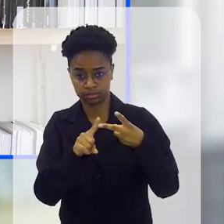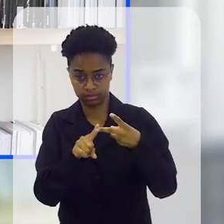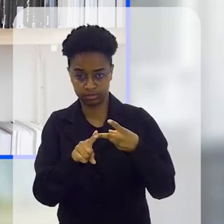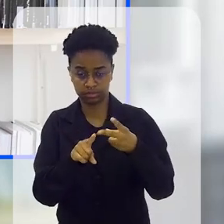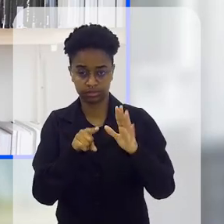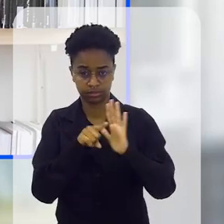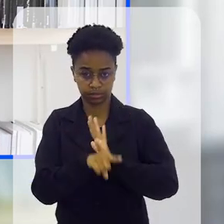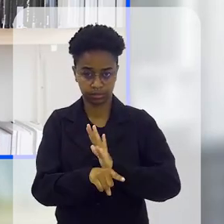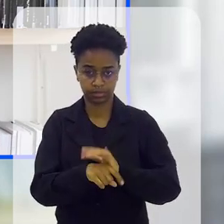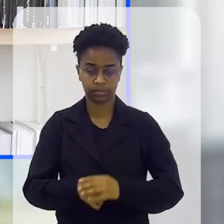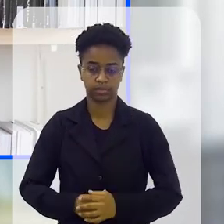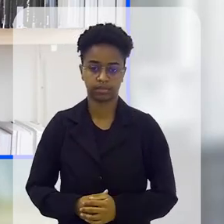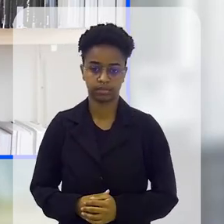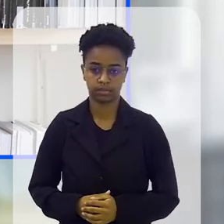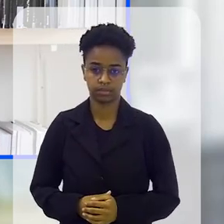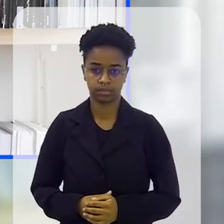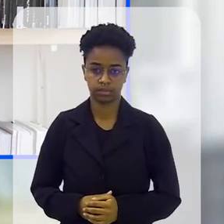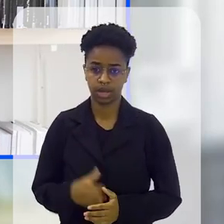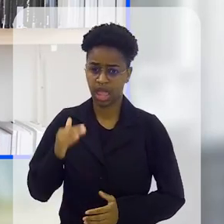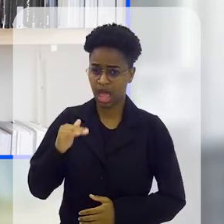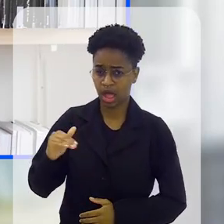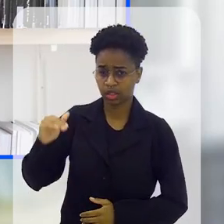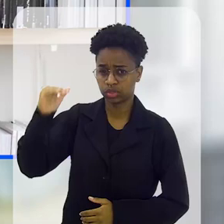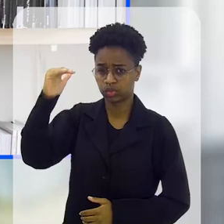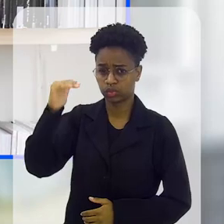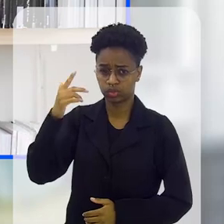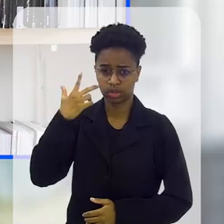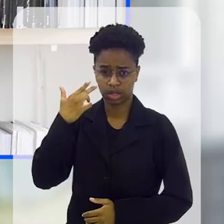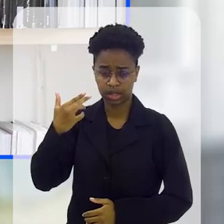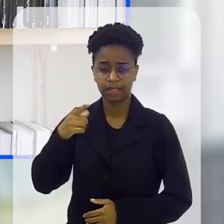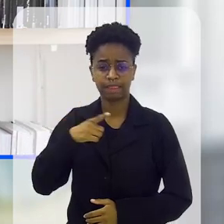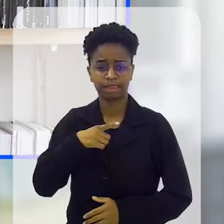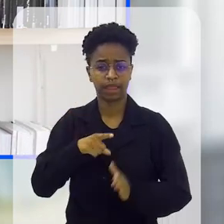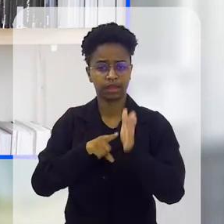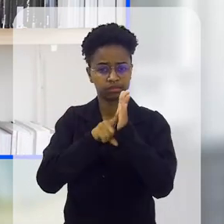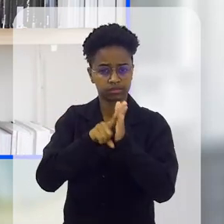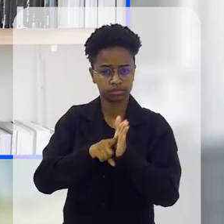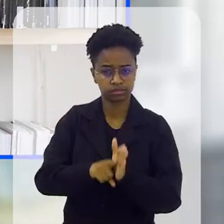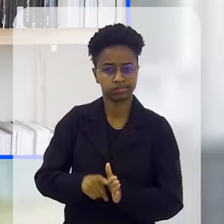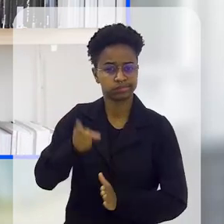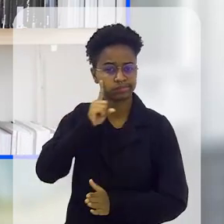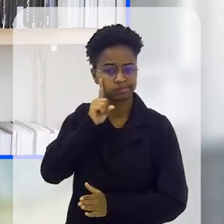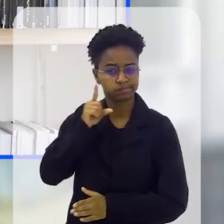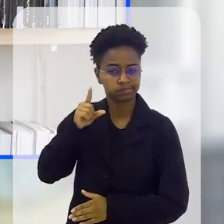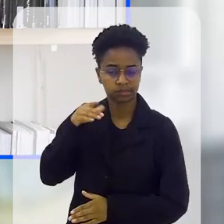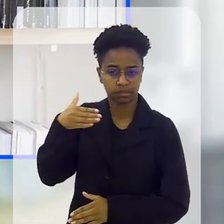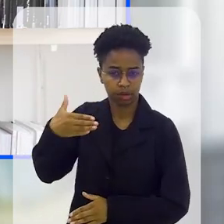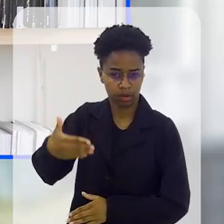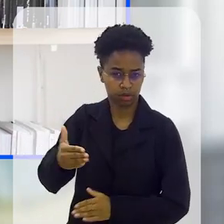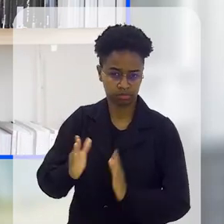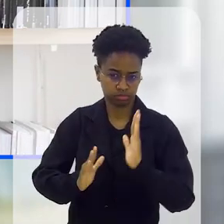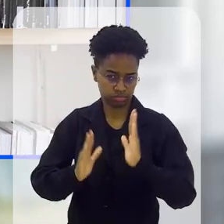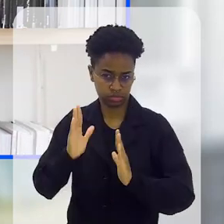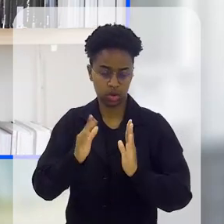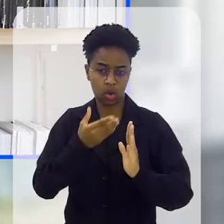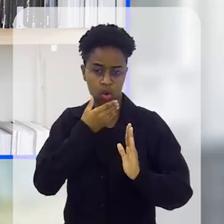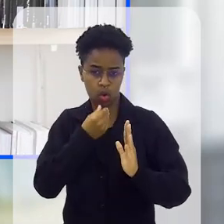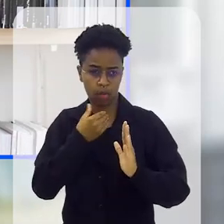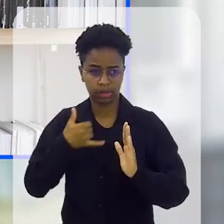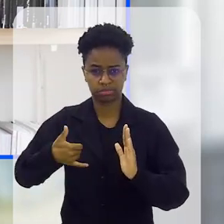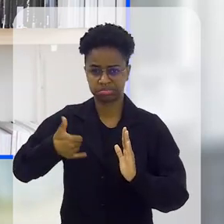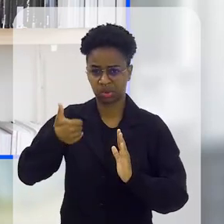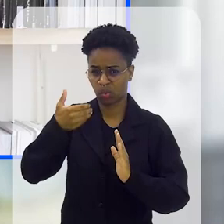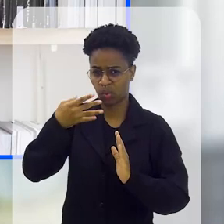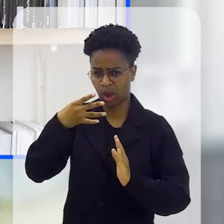também, se você puder complementar, os adultos, normalmente, eles têm os chamados exames de rotina. A partir dos 40, se não me engano, o